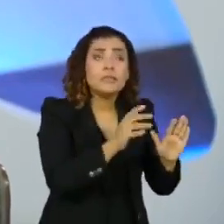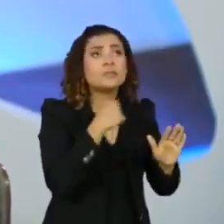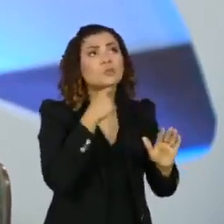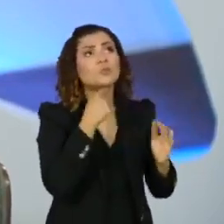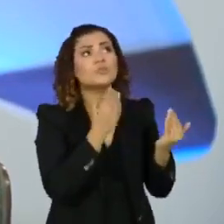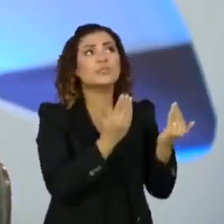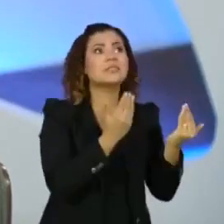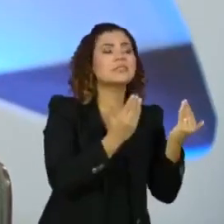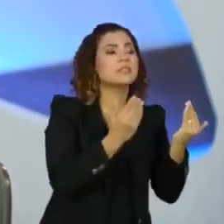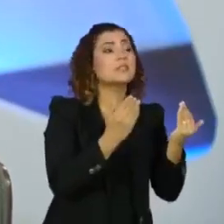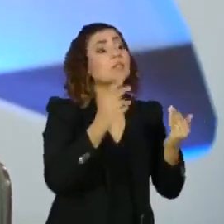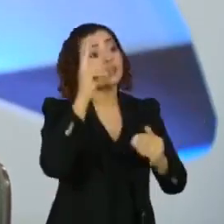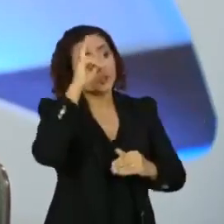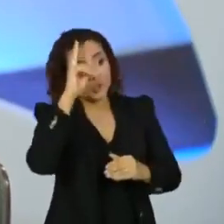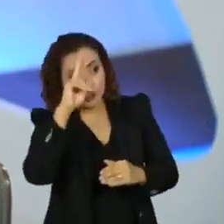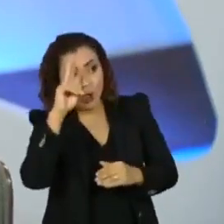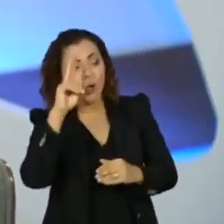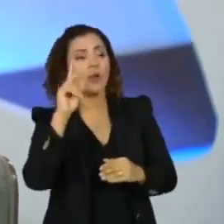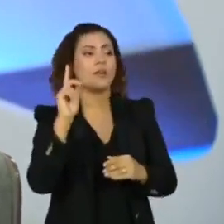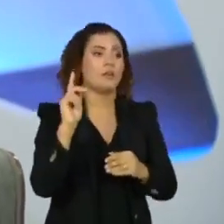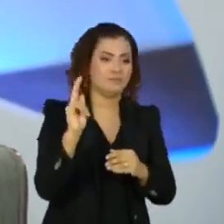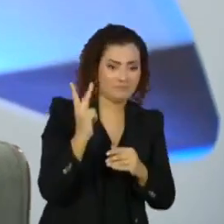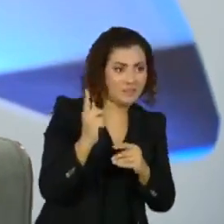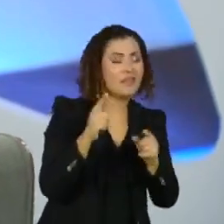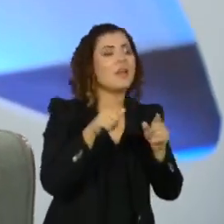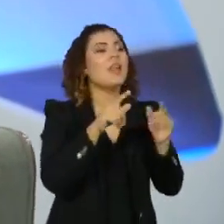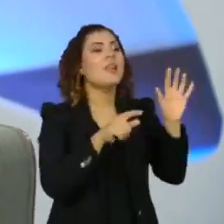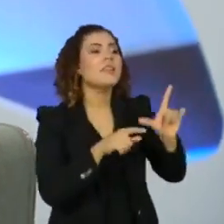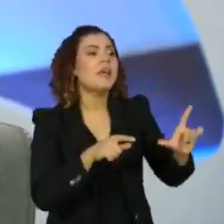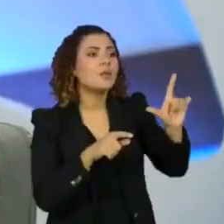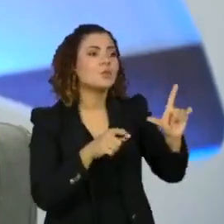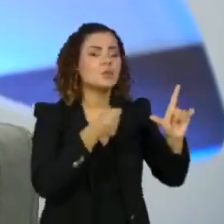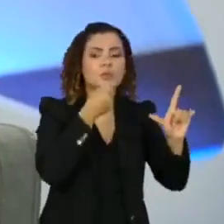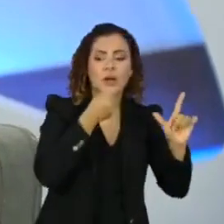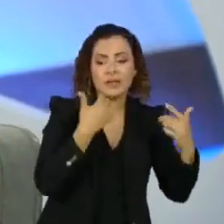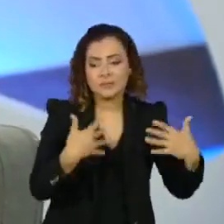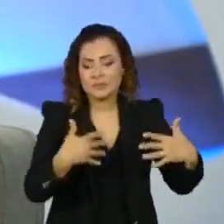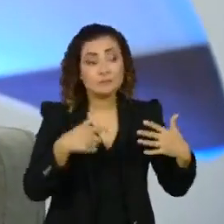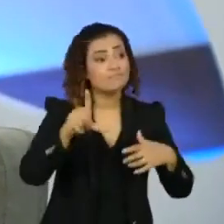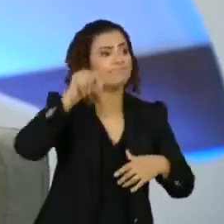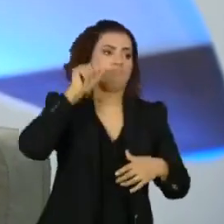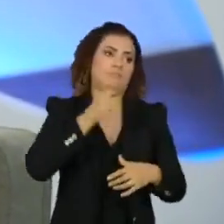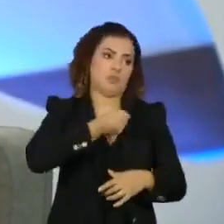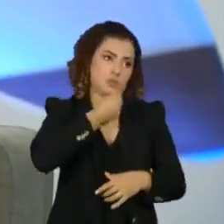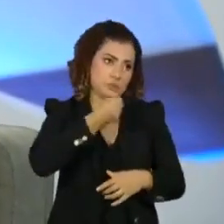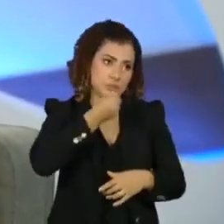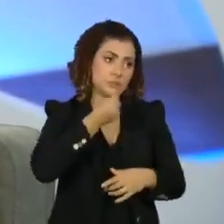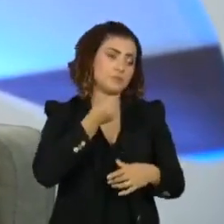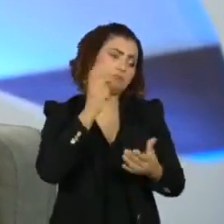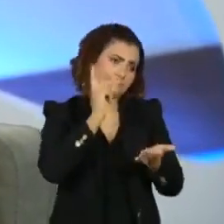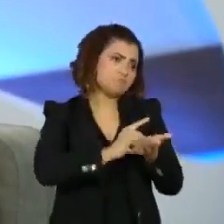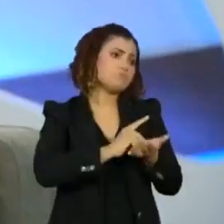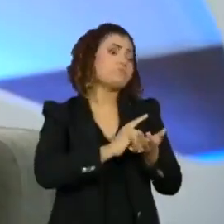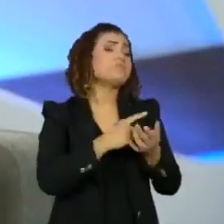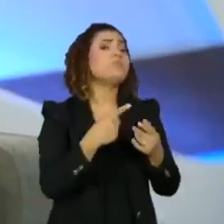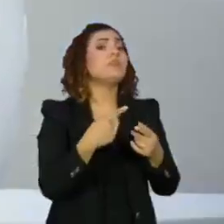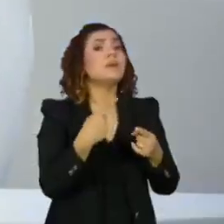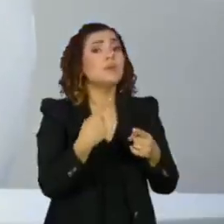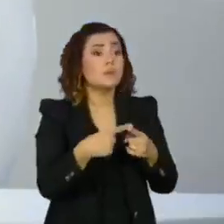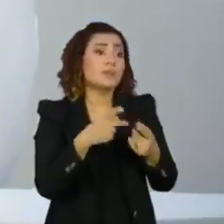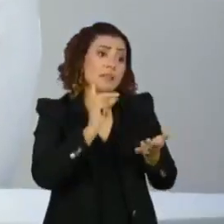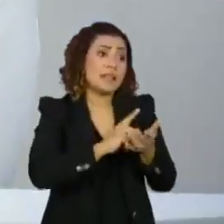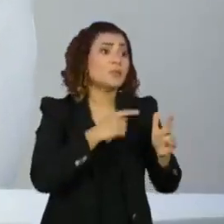história, literatura e jornalismo. Eu fui para o jornalismo. Se fosse hoje, iria para a história literatura.